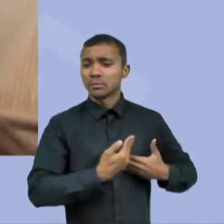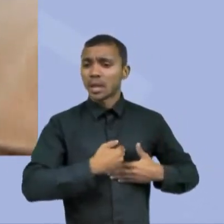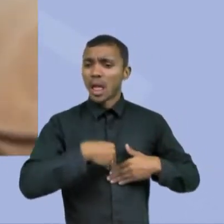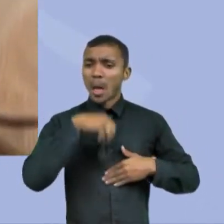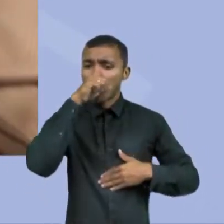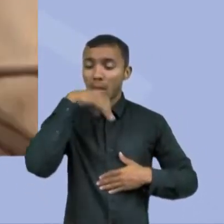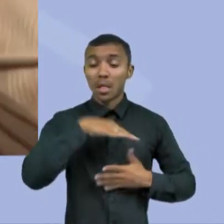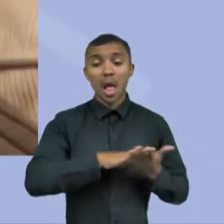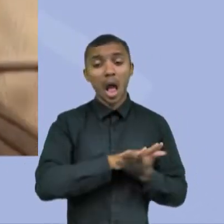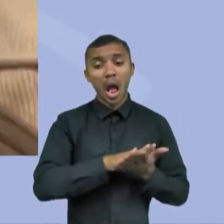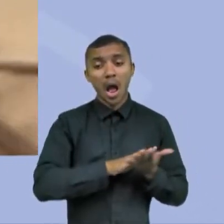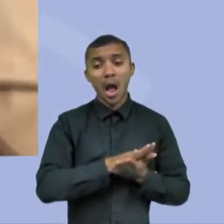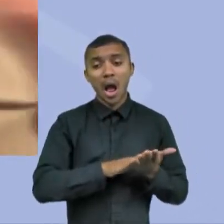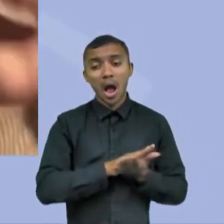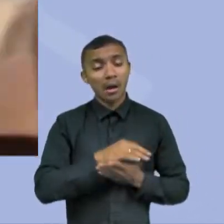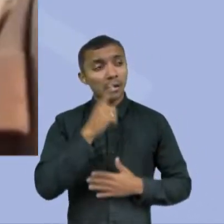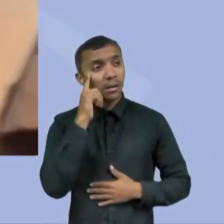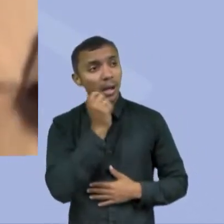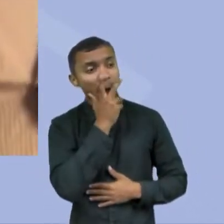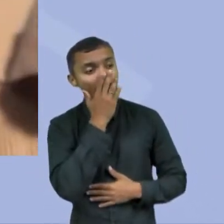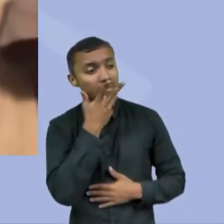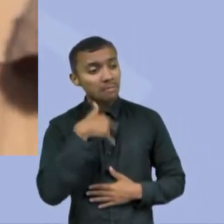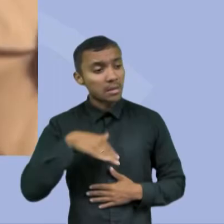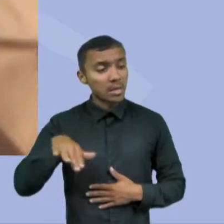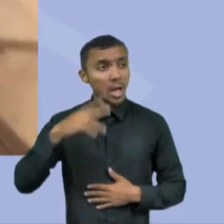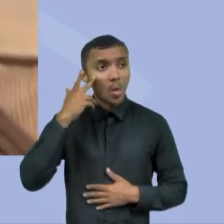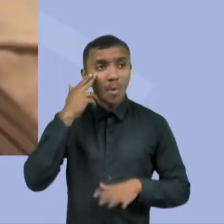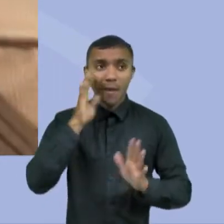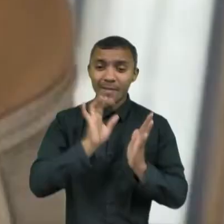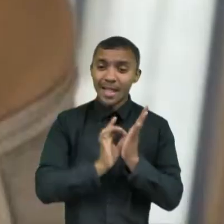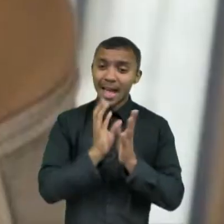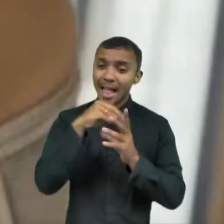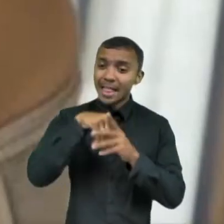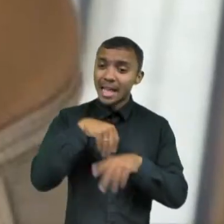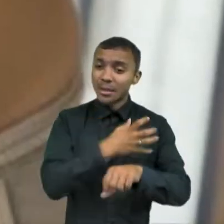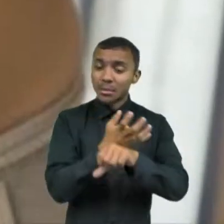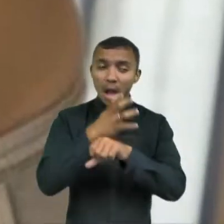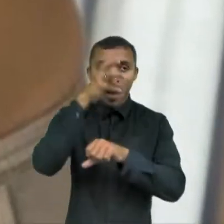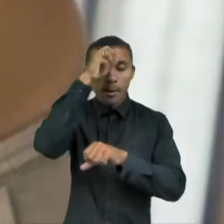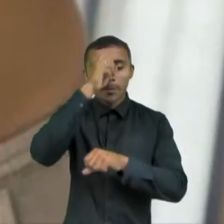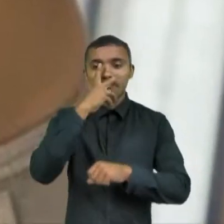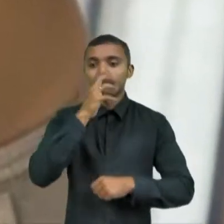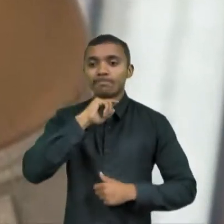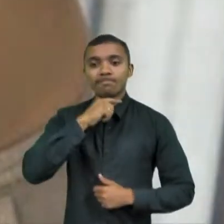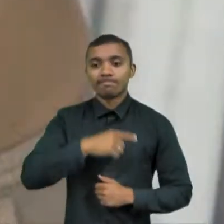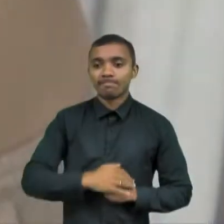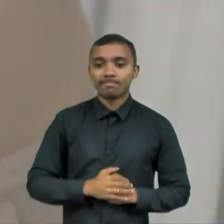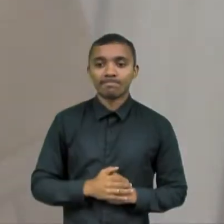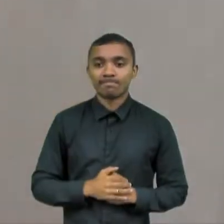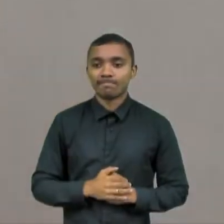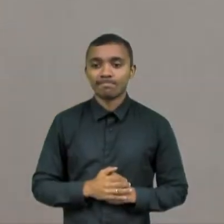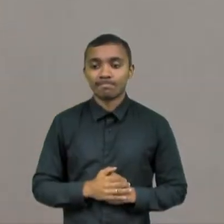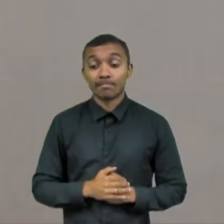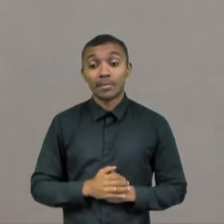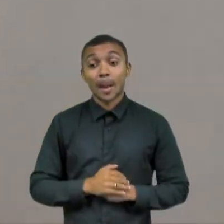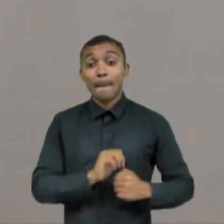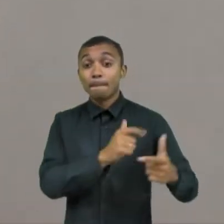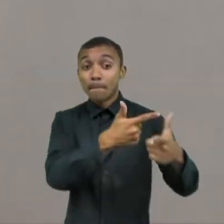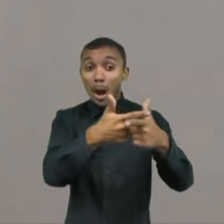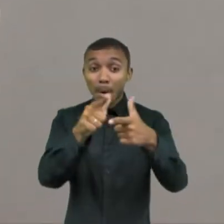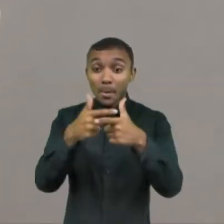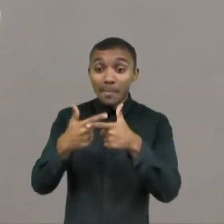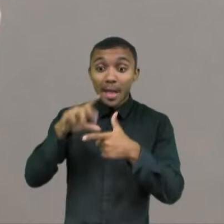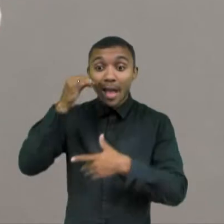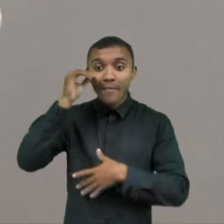crianças aparentemente normais, mas têm dificuldades escolares. Para evitar qualquer problema, é importante